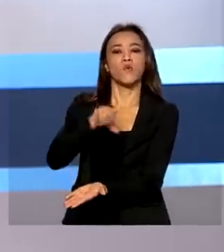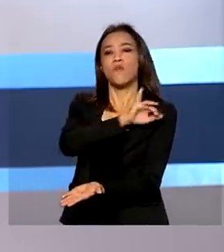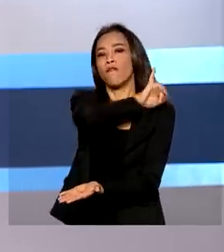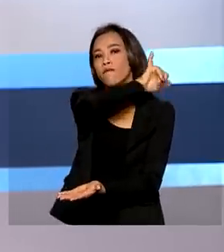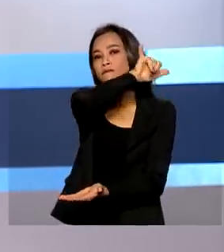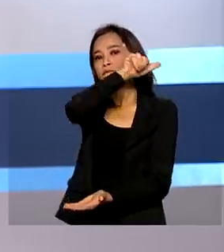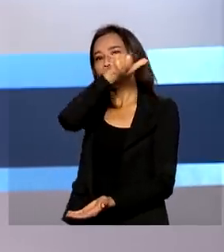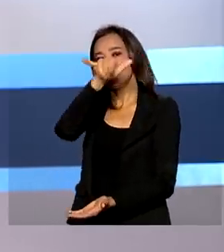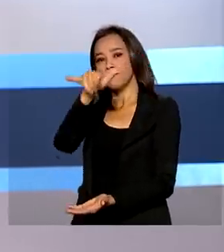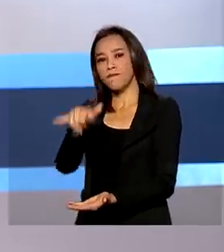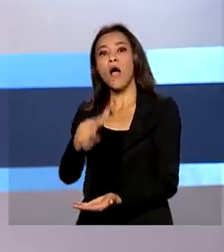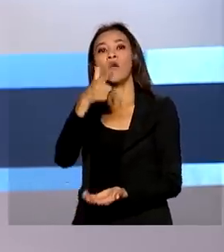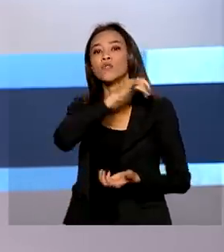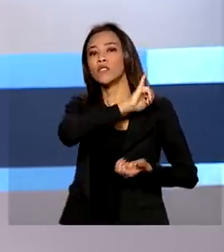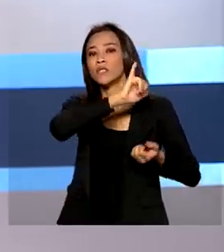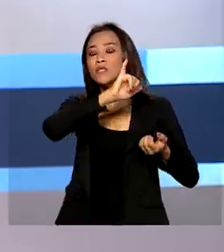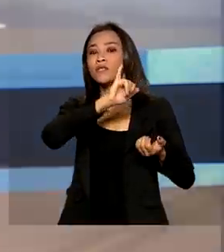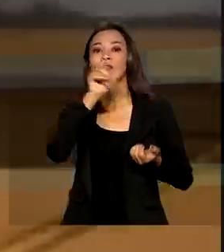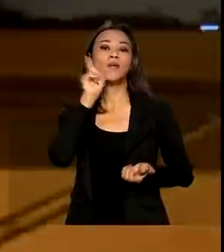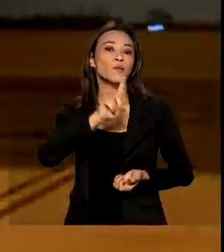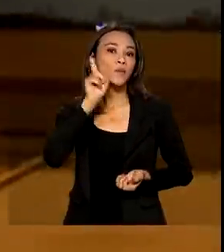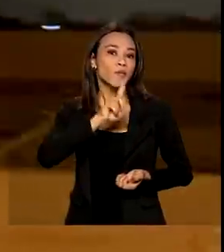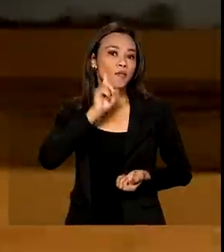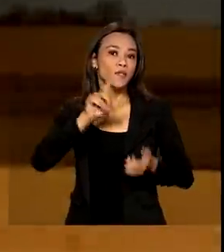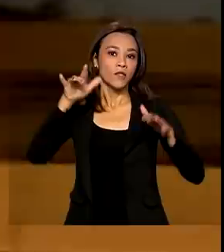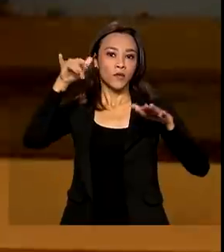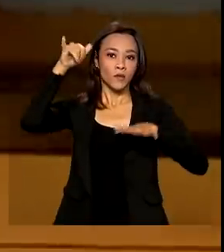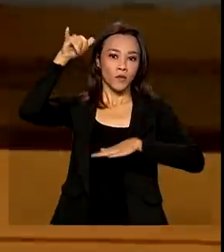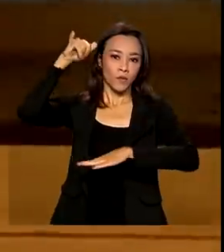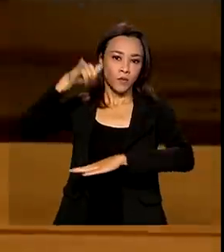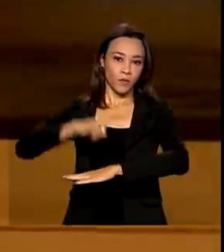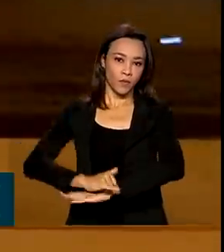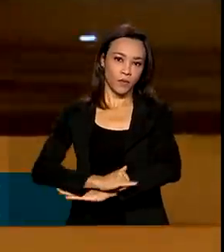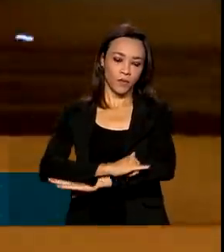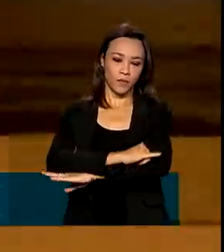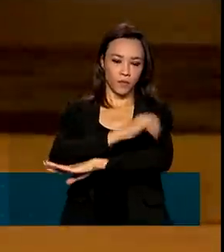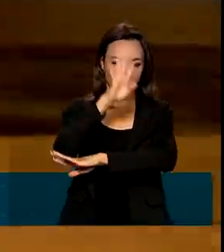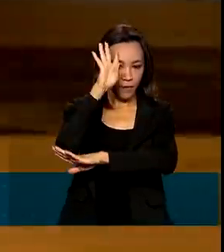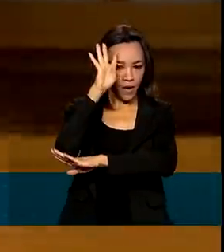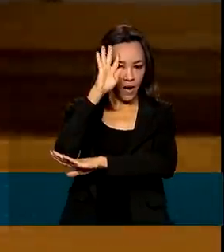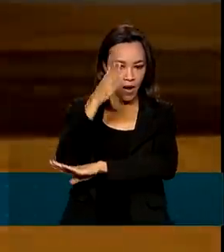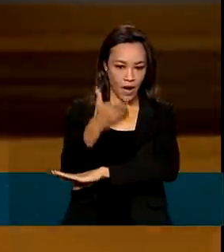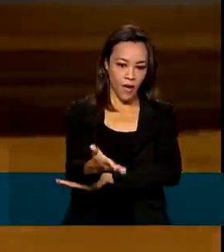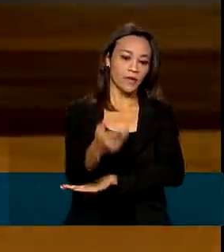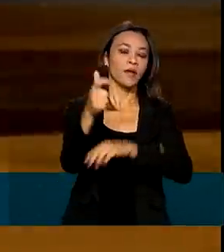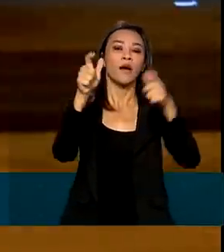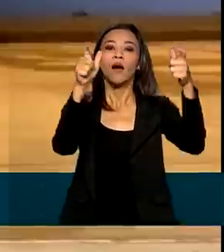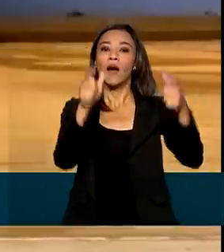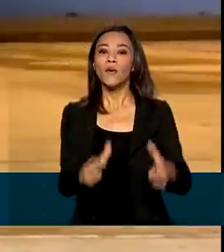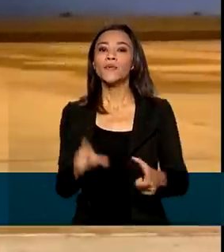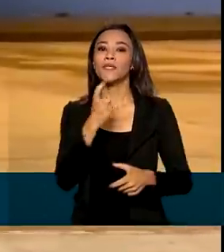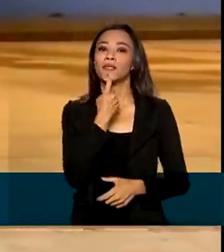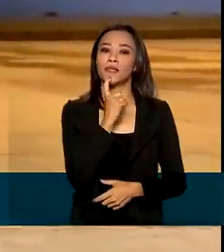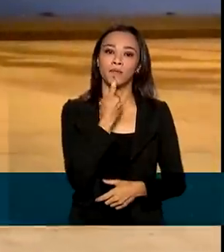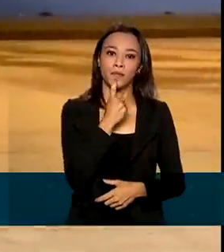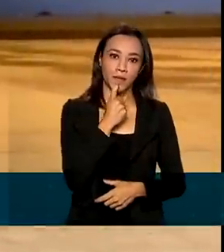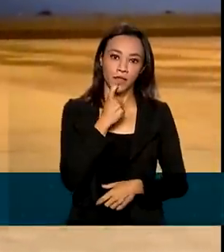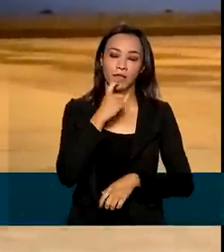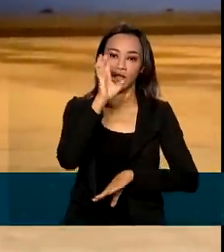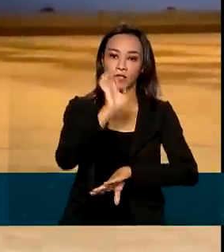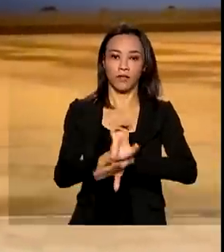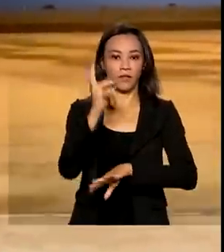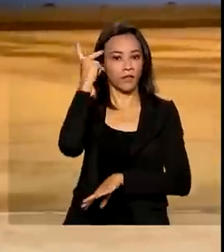vindo de Miami, nos Estados Unidos, pousou na noite desta quarta-feira, no aeroporto de Viracopos, em Campinas, São Paulo,